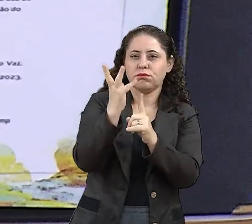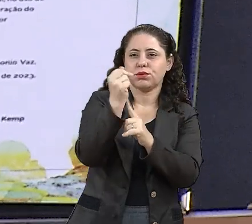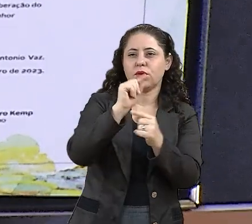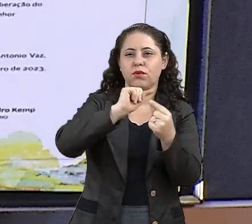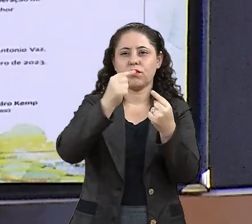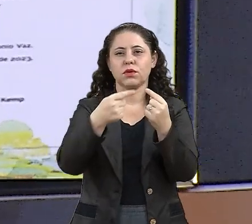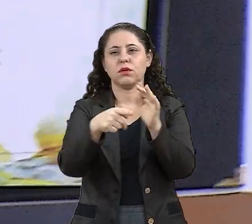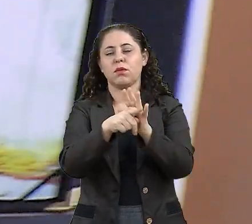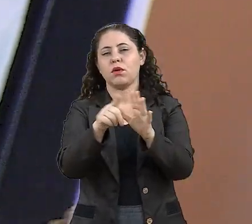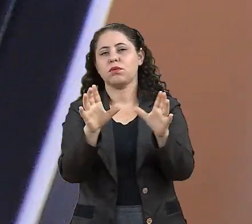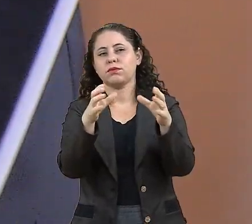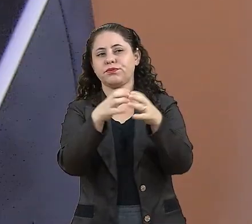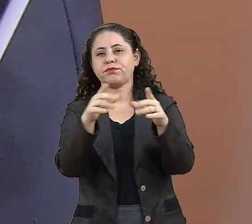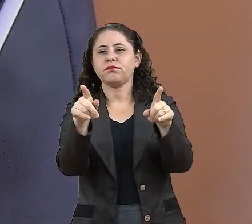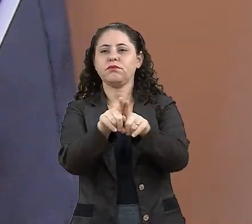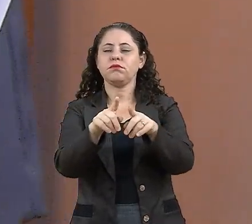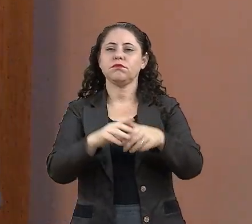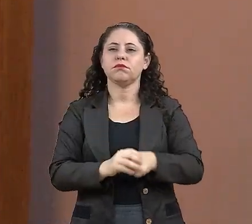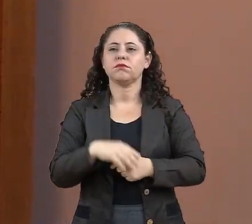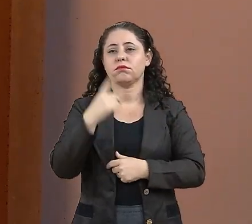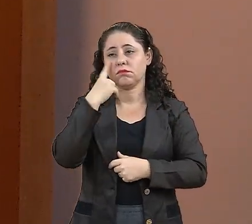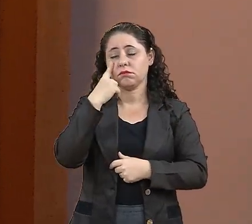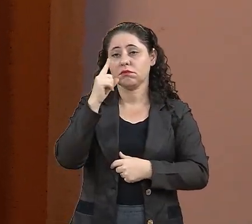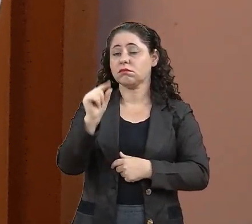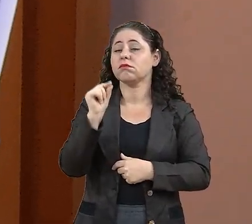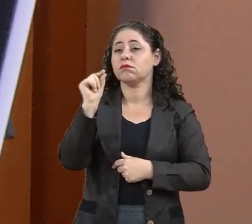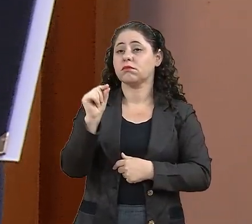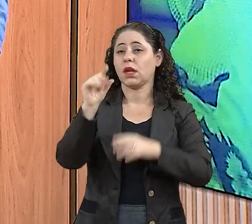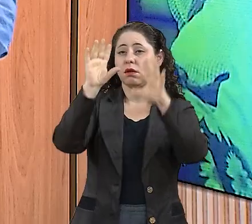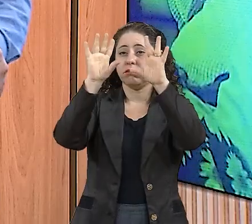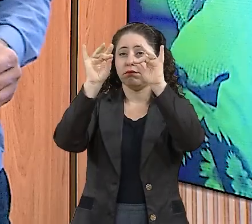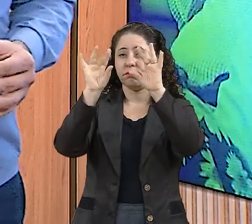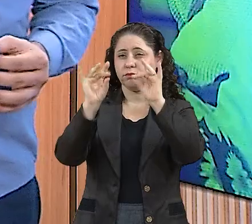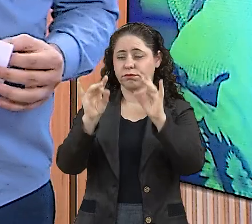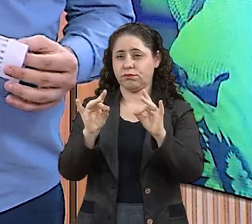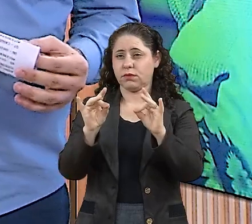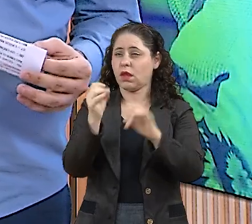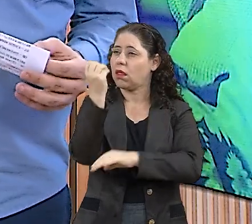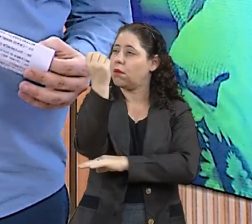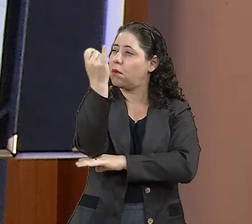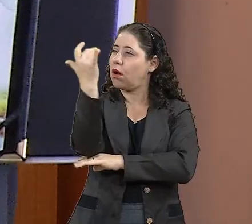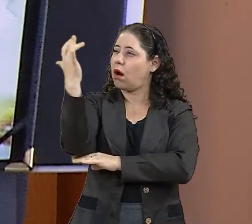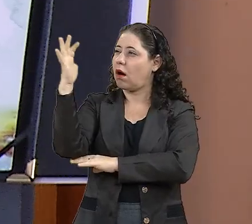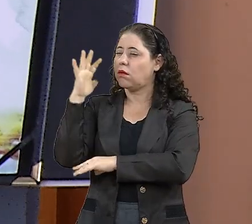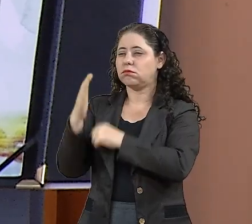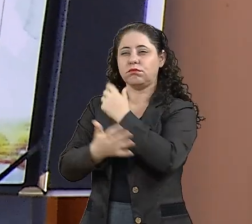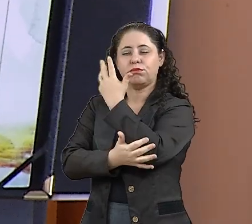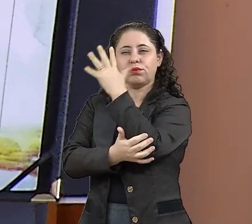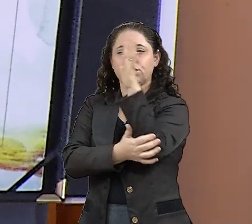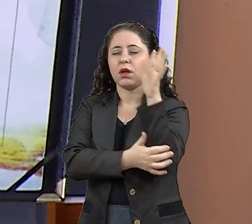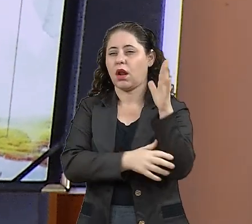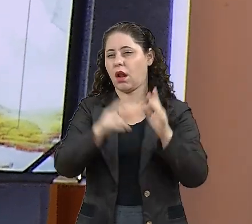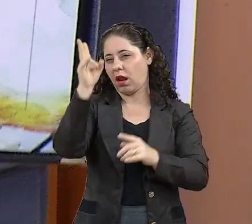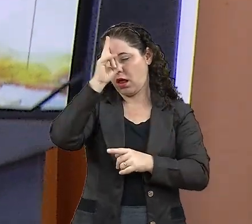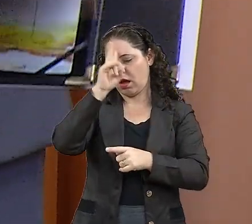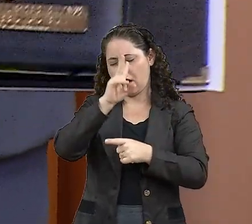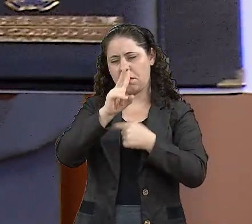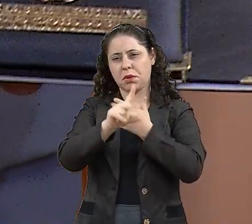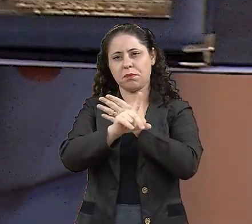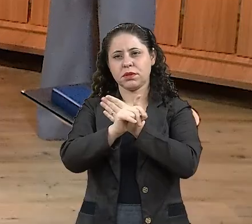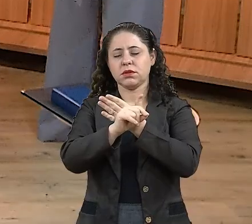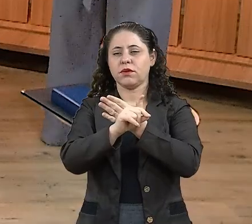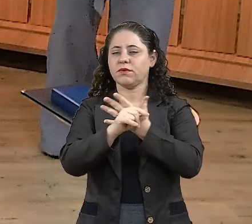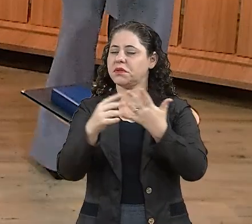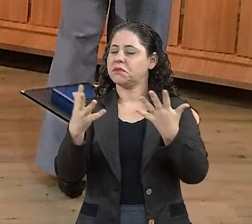tema. Dá para ver aqui, né? Que incorpora aspectos de natureza e fauna. Lindíssimo. E lembra o Pantanal. Ficou maravilhoso.